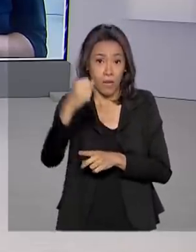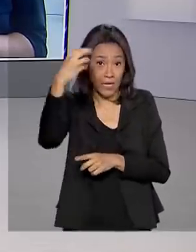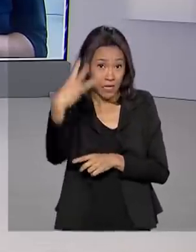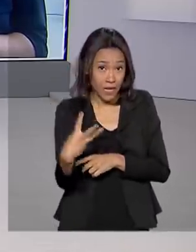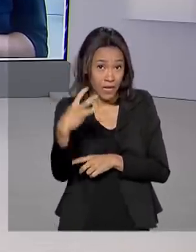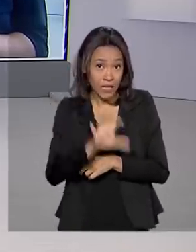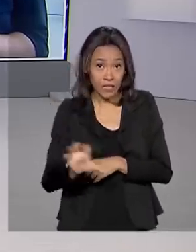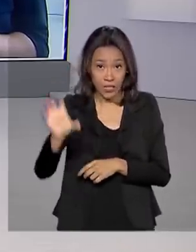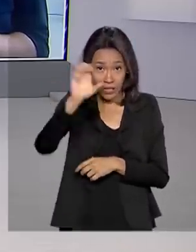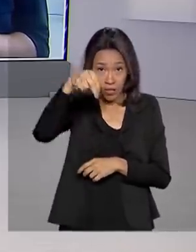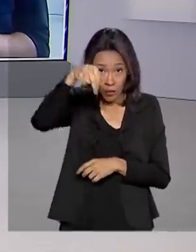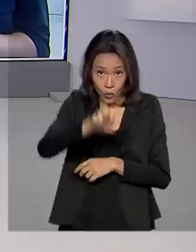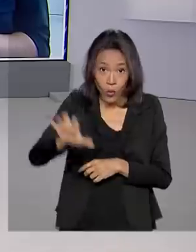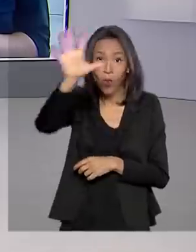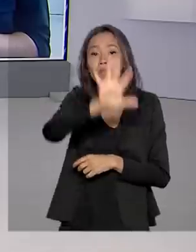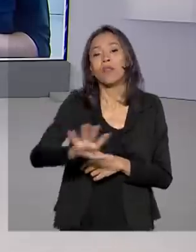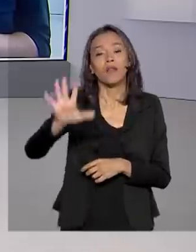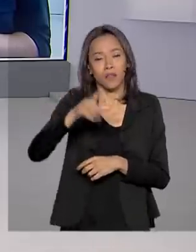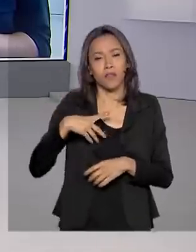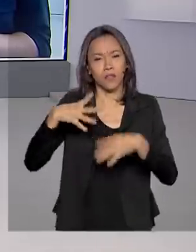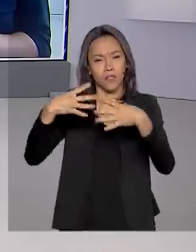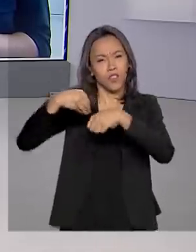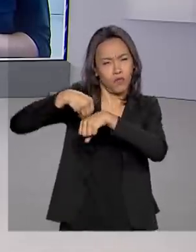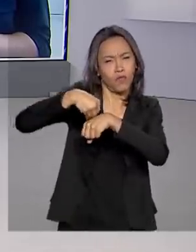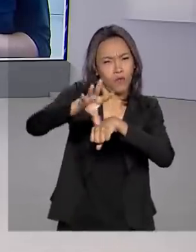Lago traz os detalhes para a gente. Bom dia, Alessandra.